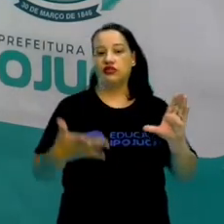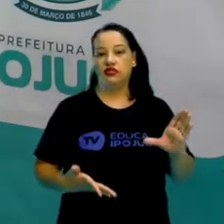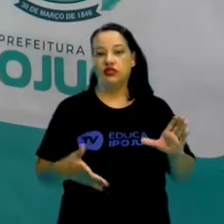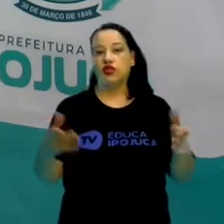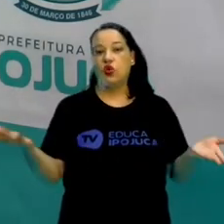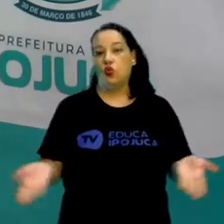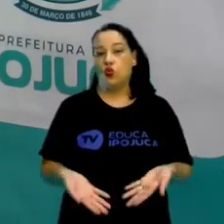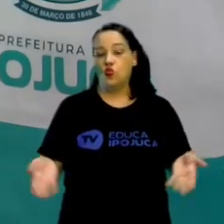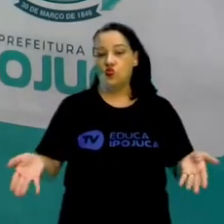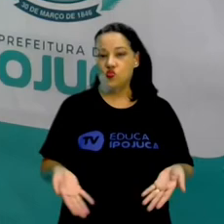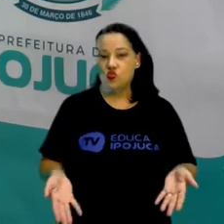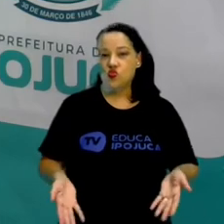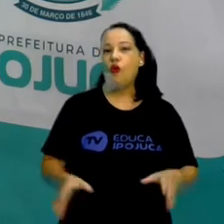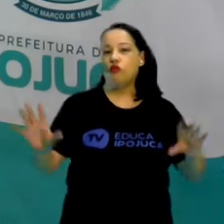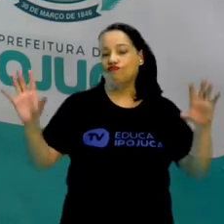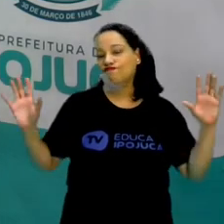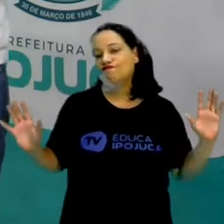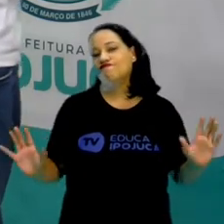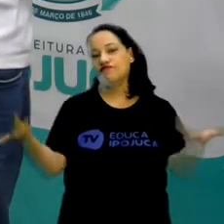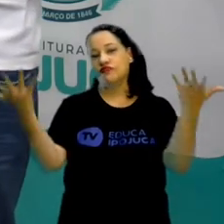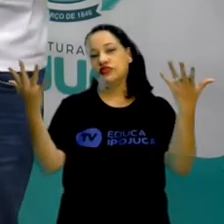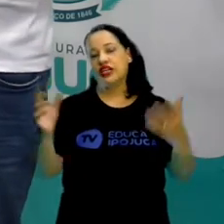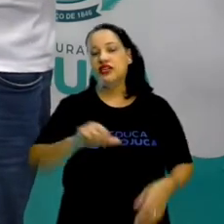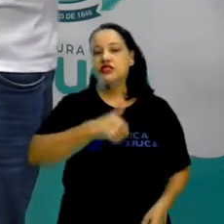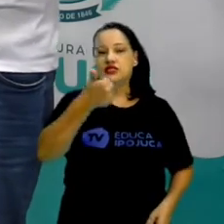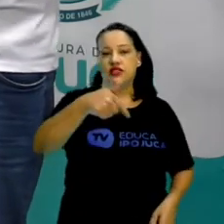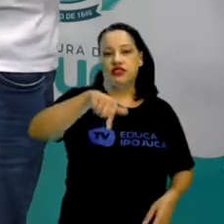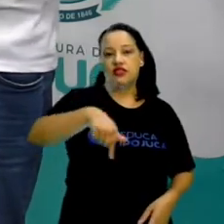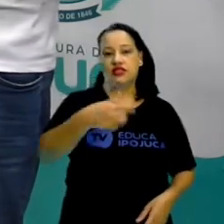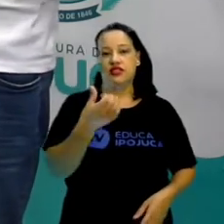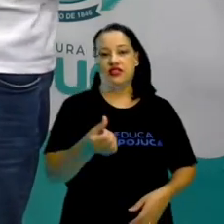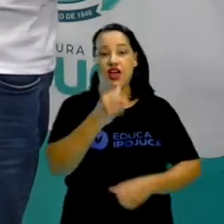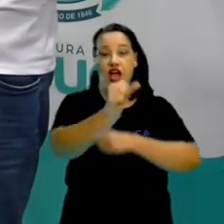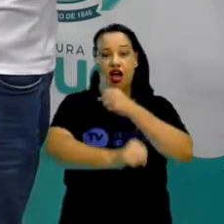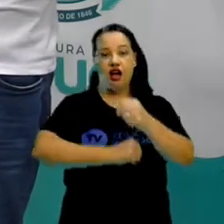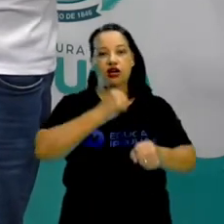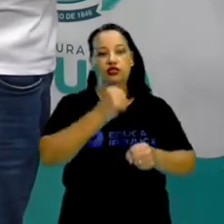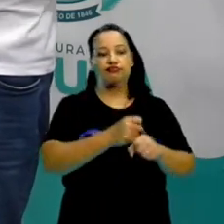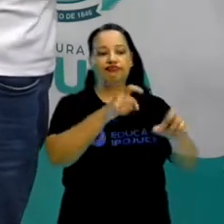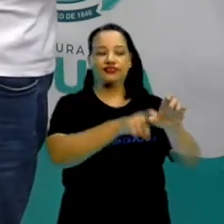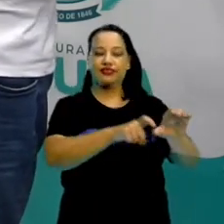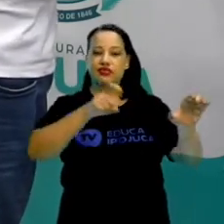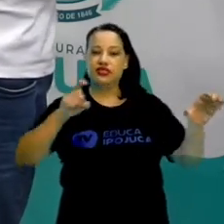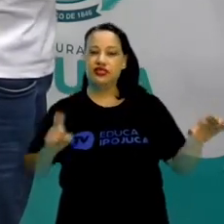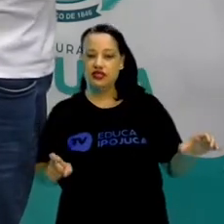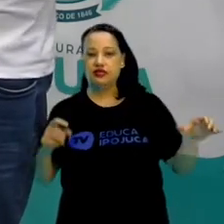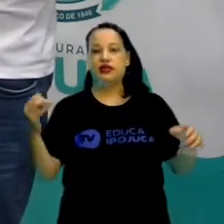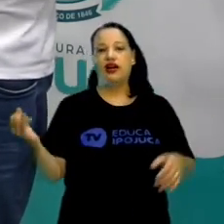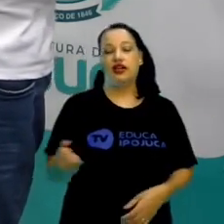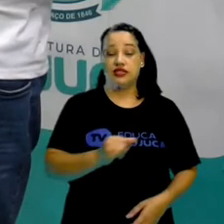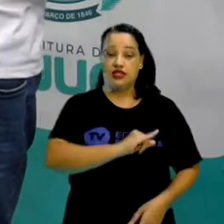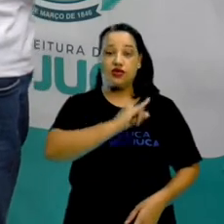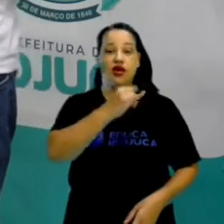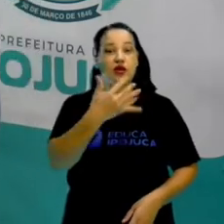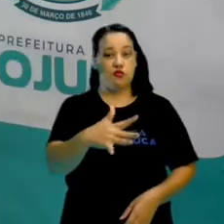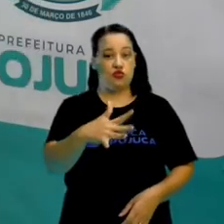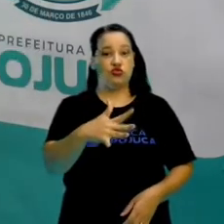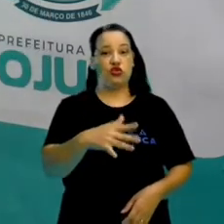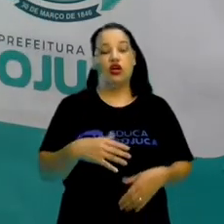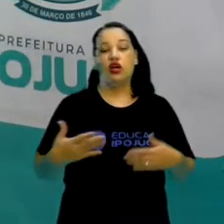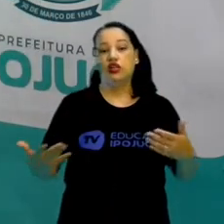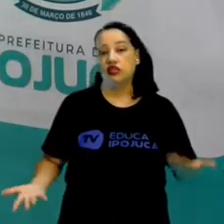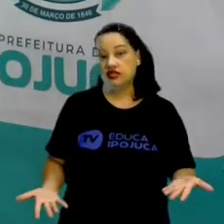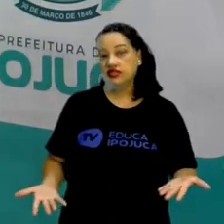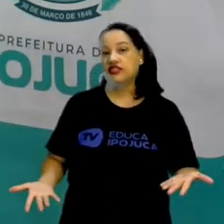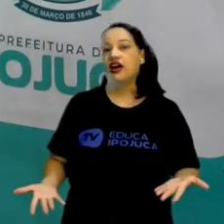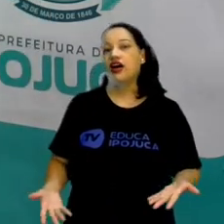comemorando, então, Esses 176 anos da emancipação do Ipojuca E é com isso